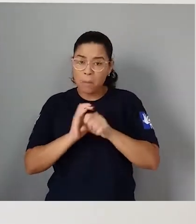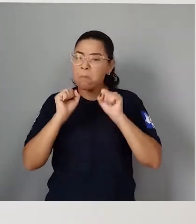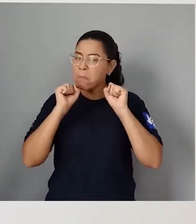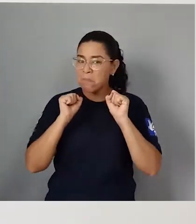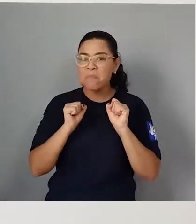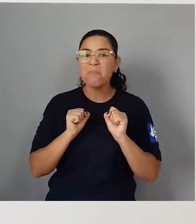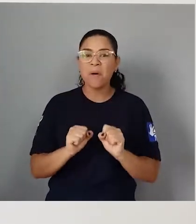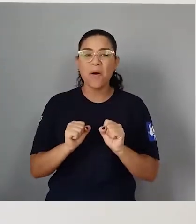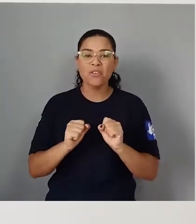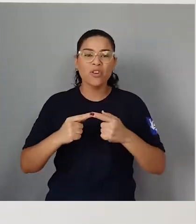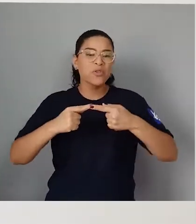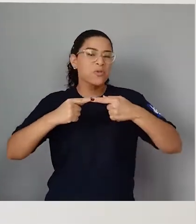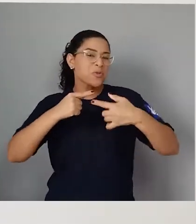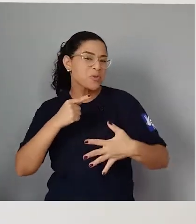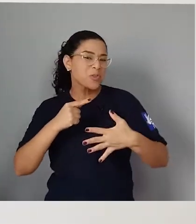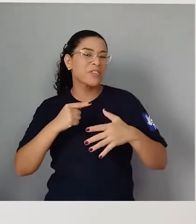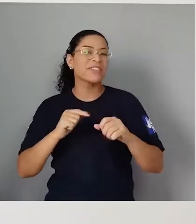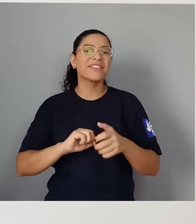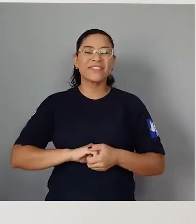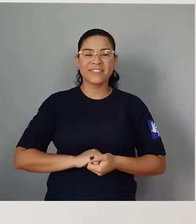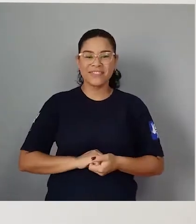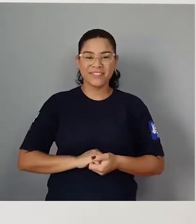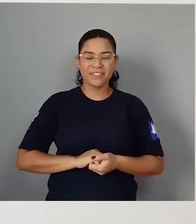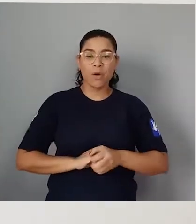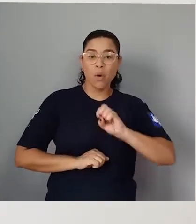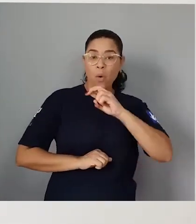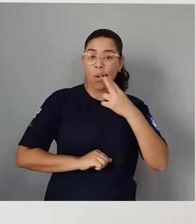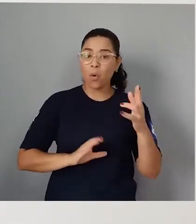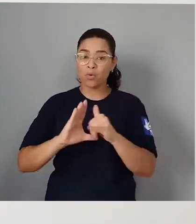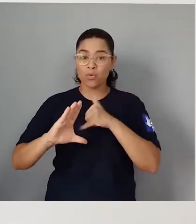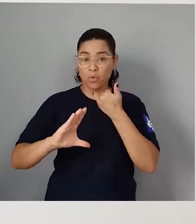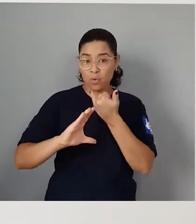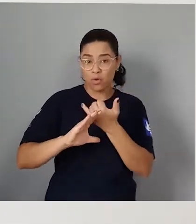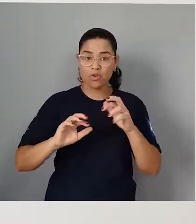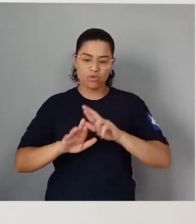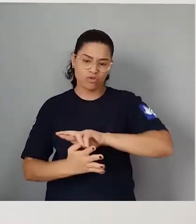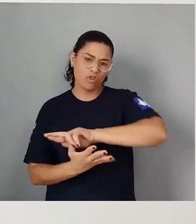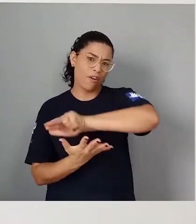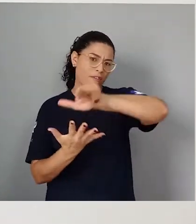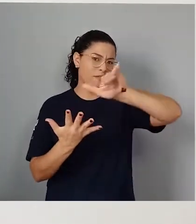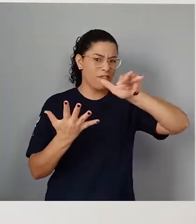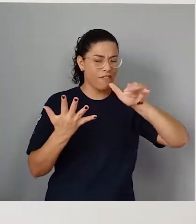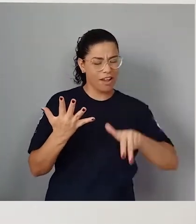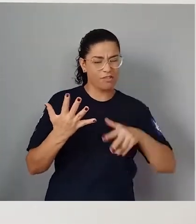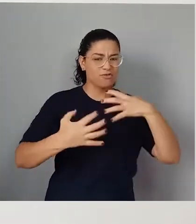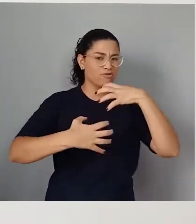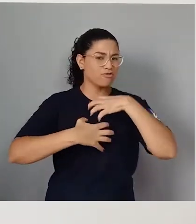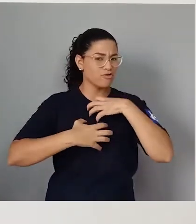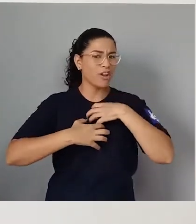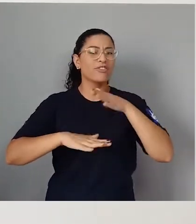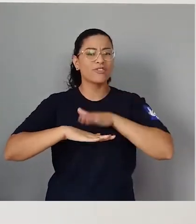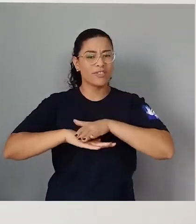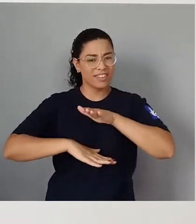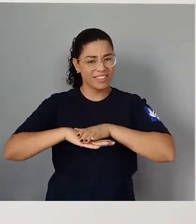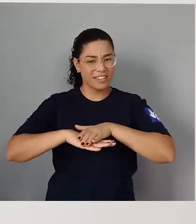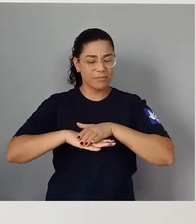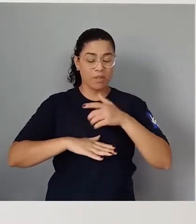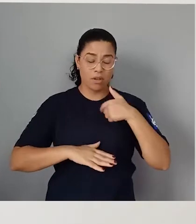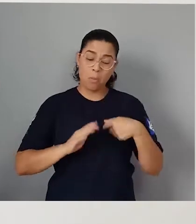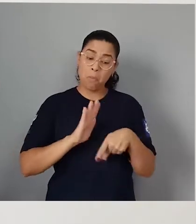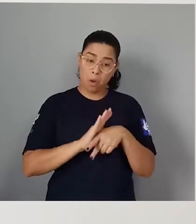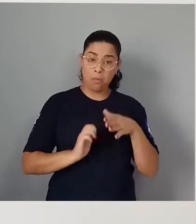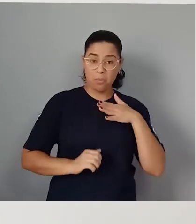você pode entrar no YouTube. Você vai encontrar diferentes maneiras de fazer. Eu vou fazer do meu jeito. Vamos lá?